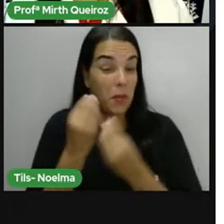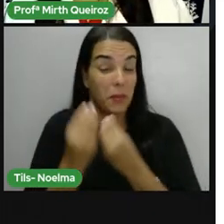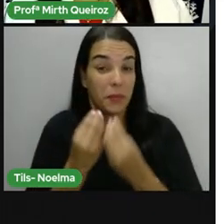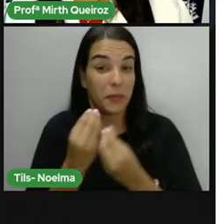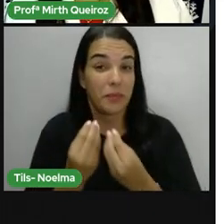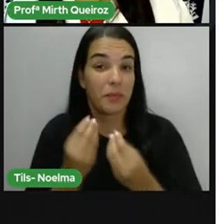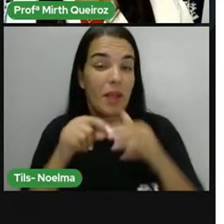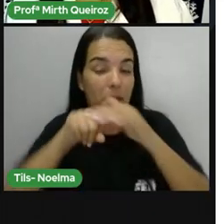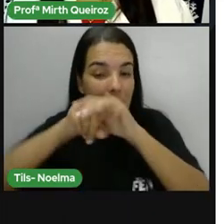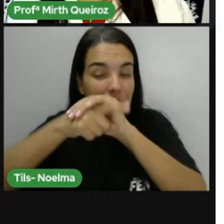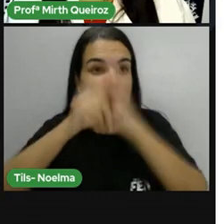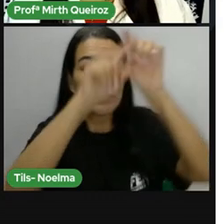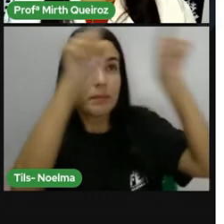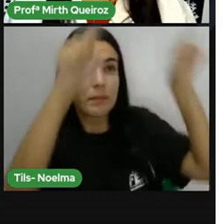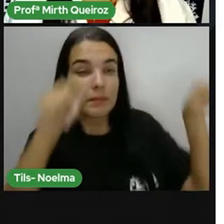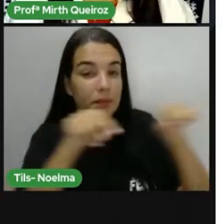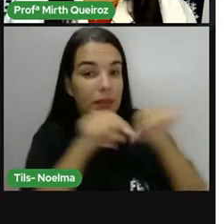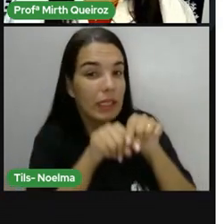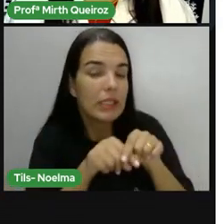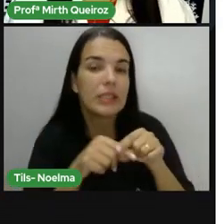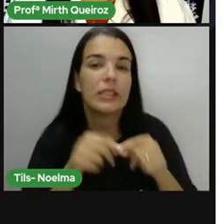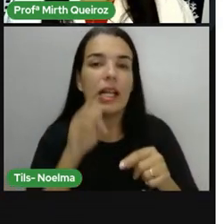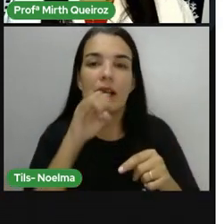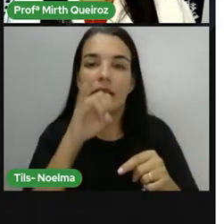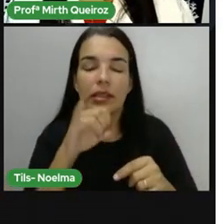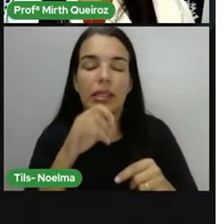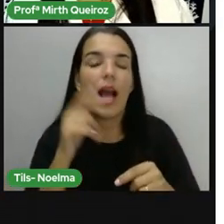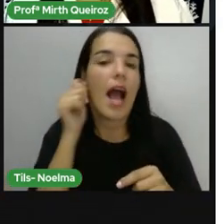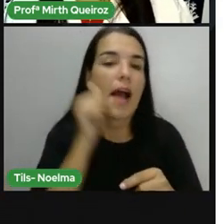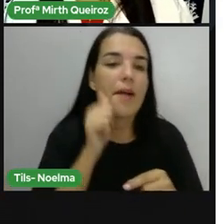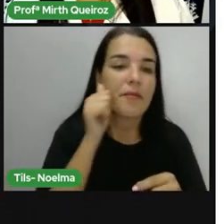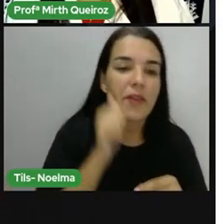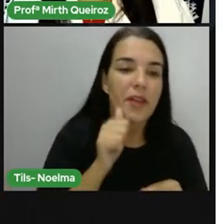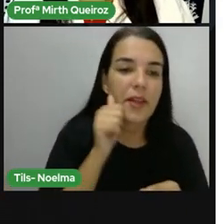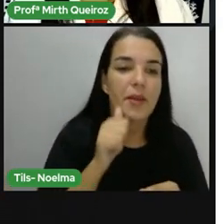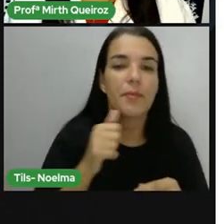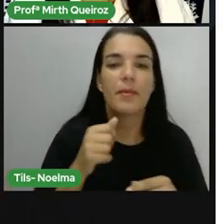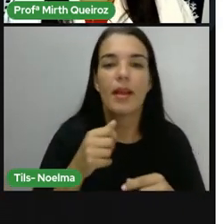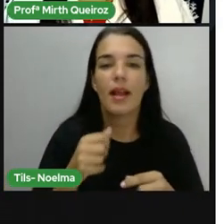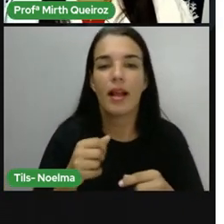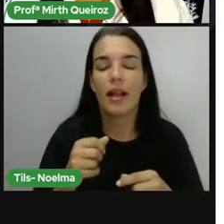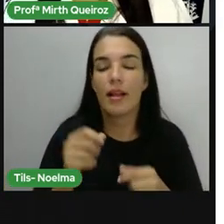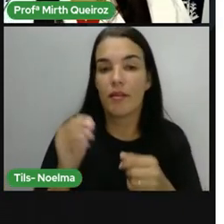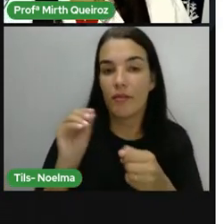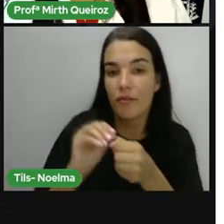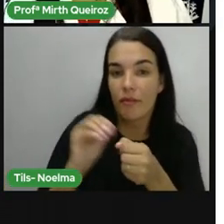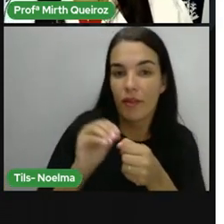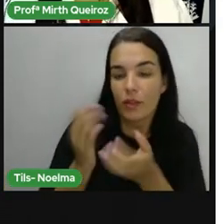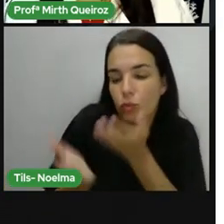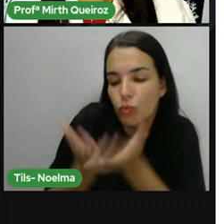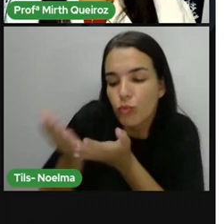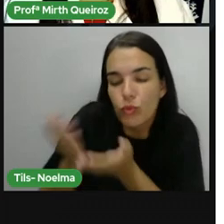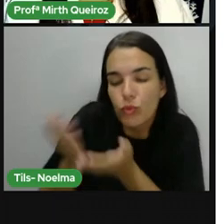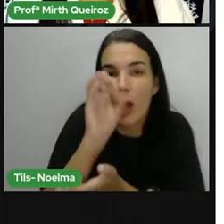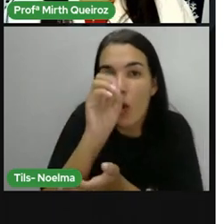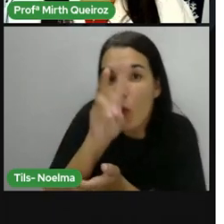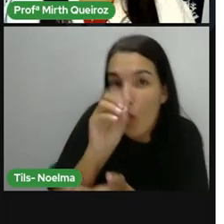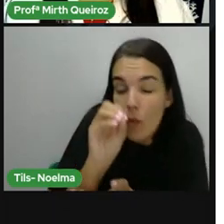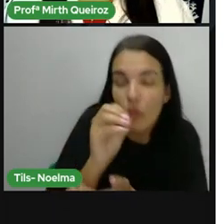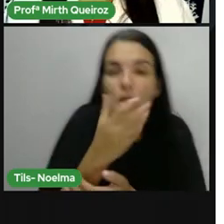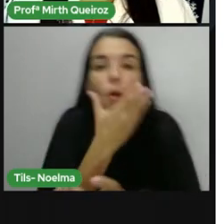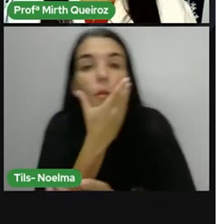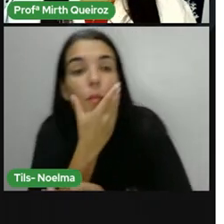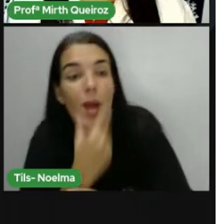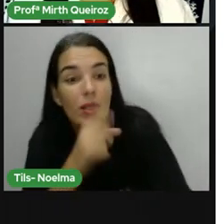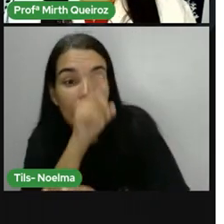buraco na parede. Quem choca os ovos é a fêmea e o macho é responsável pela alimentação dos seus filhotes. Quando a gente fala